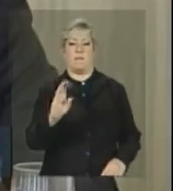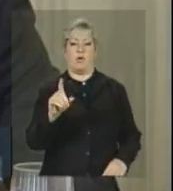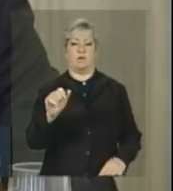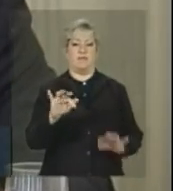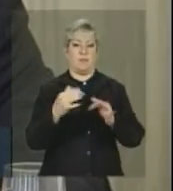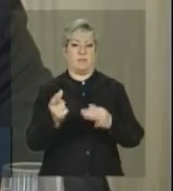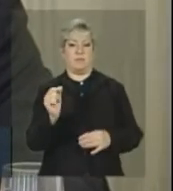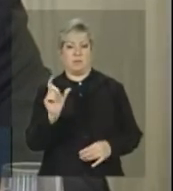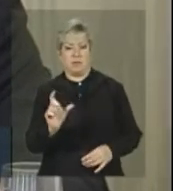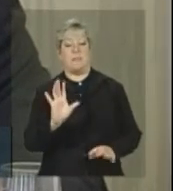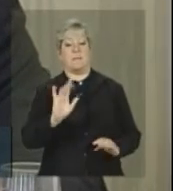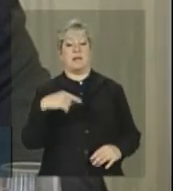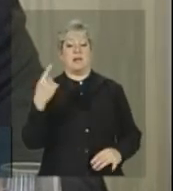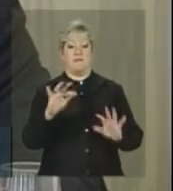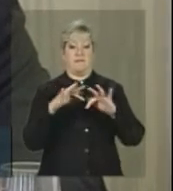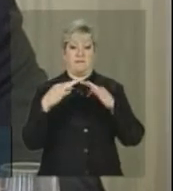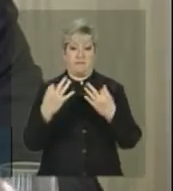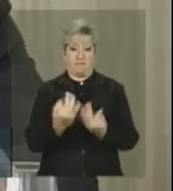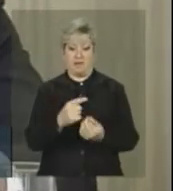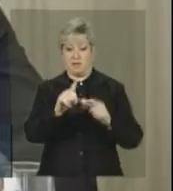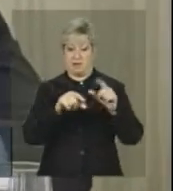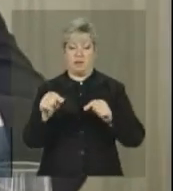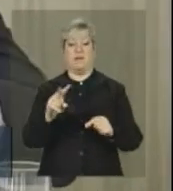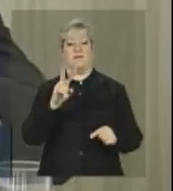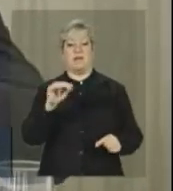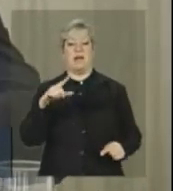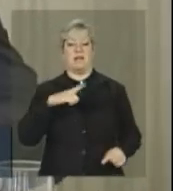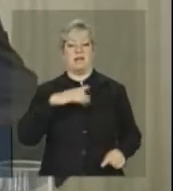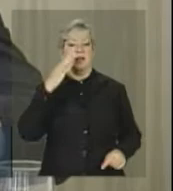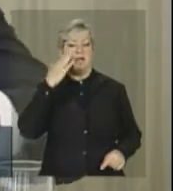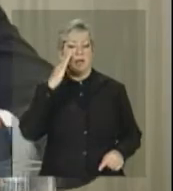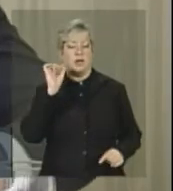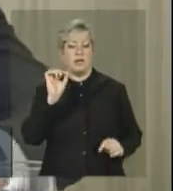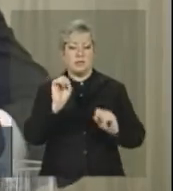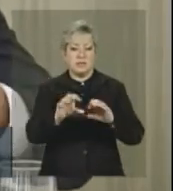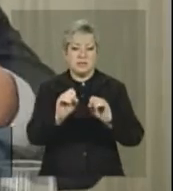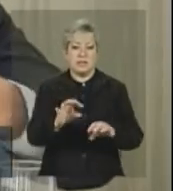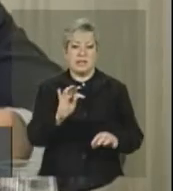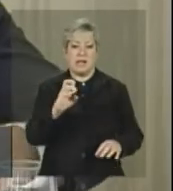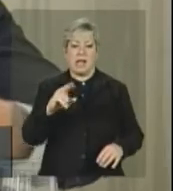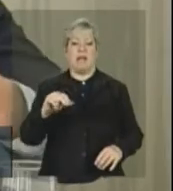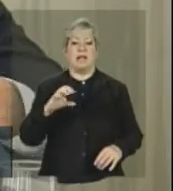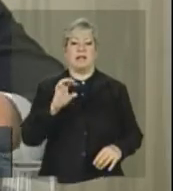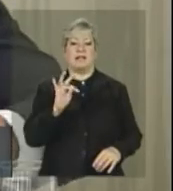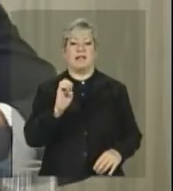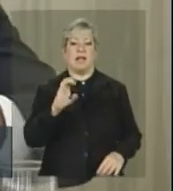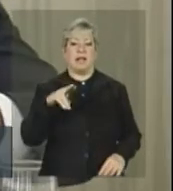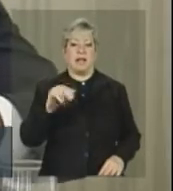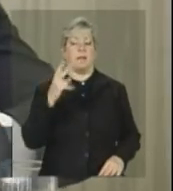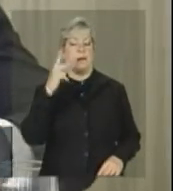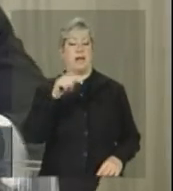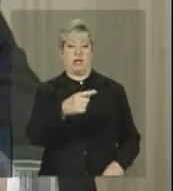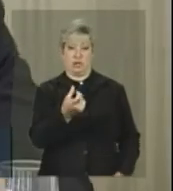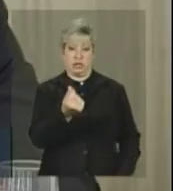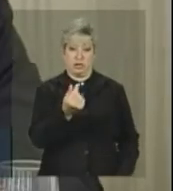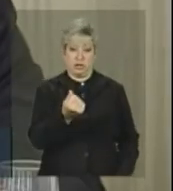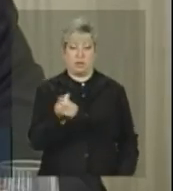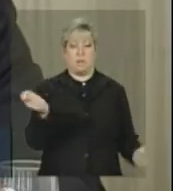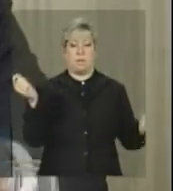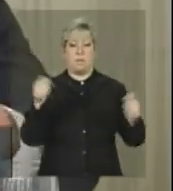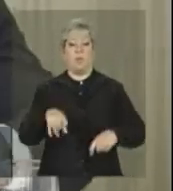mas as famílias selecionadas terão orientação técnica para que aquele recurso seja aplicado para o adensamento,